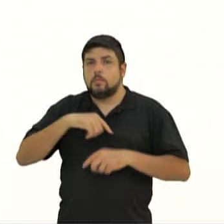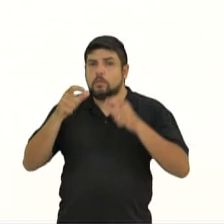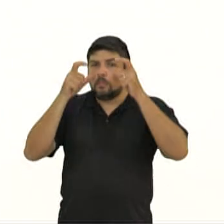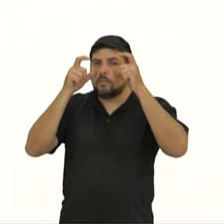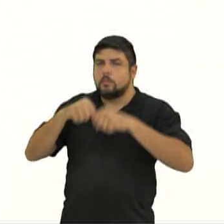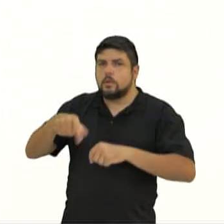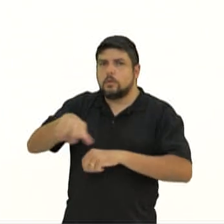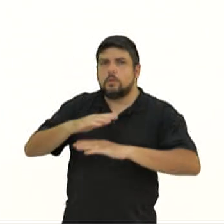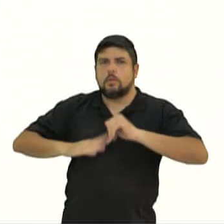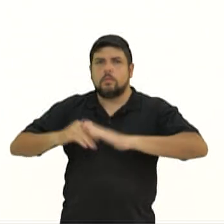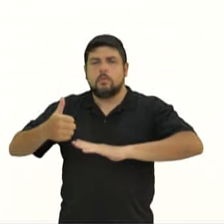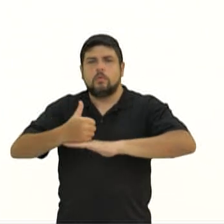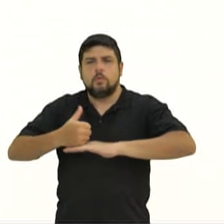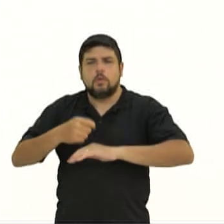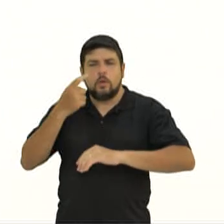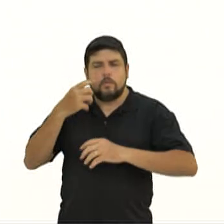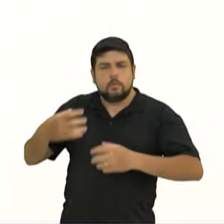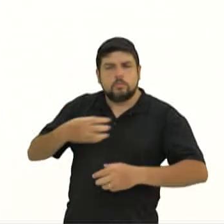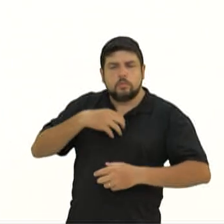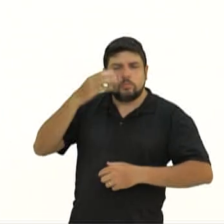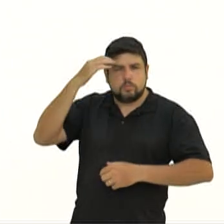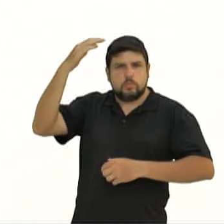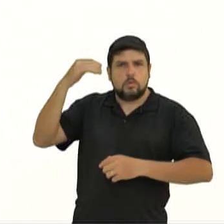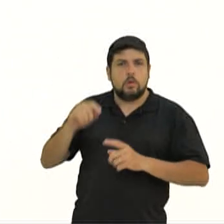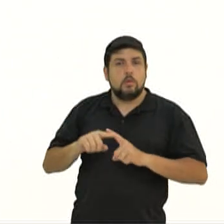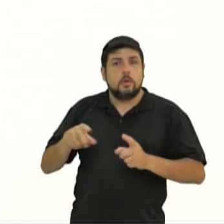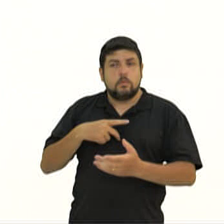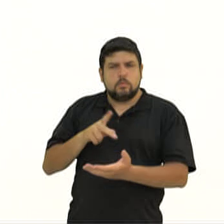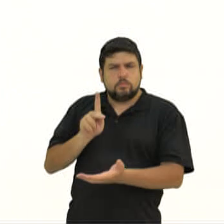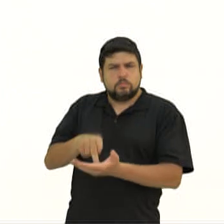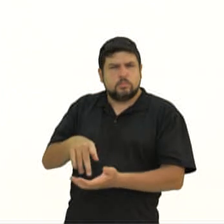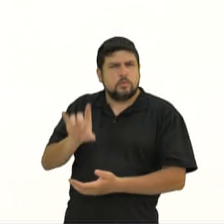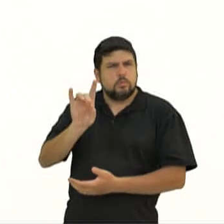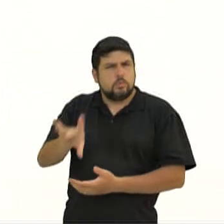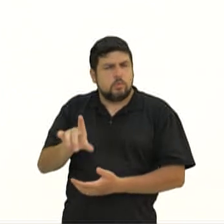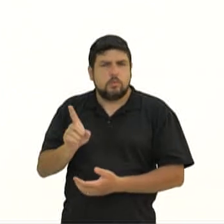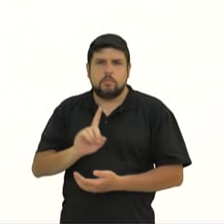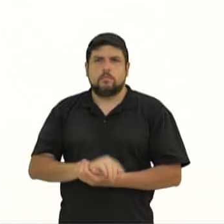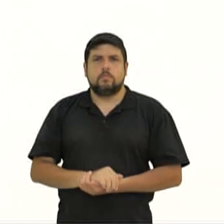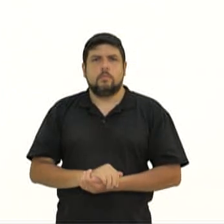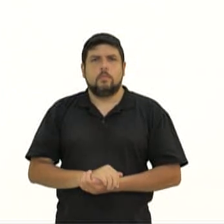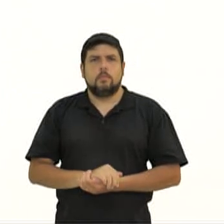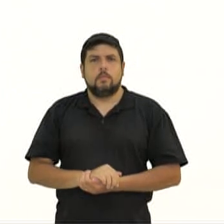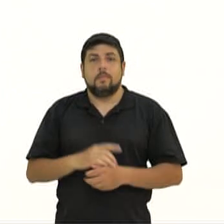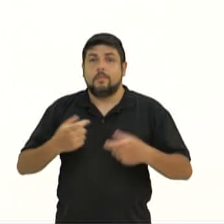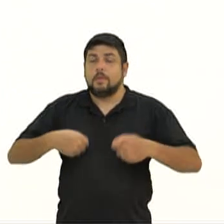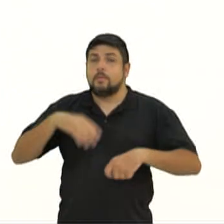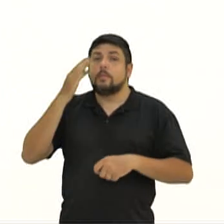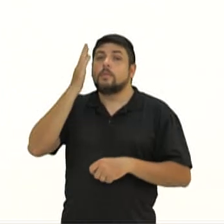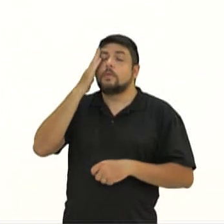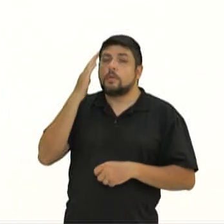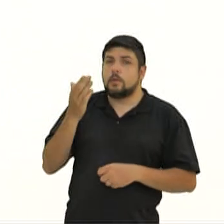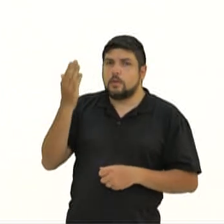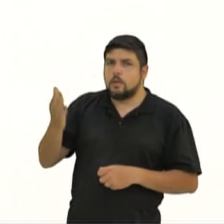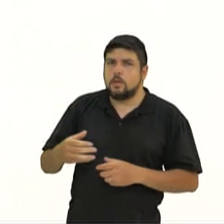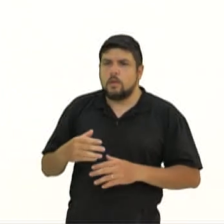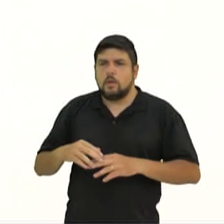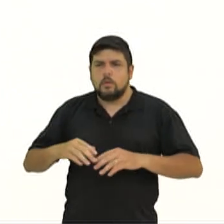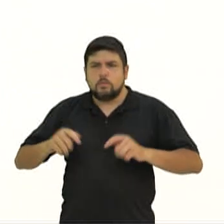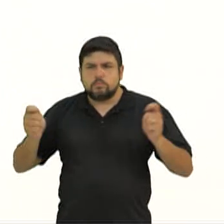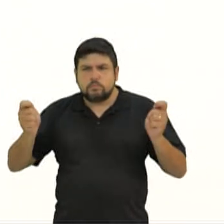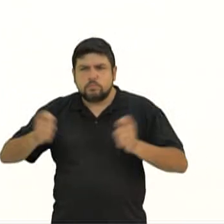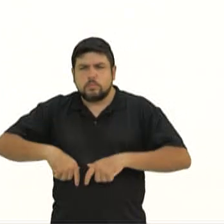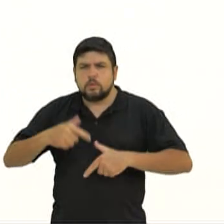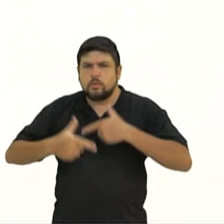profissão e vemos certo glamour nela, mas isso não é suficiente. Temos que saber exatamente as possibilidades de